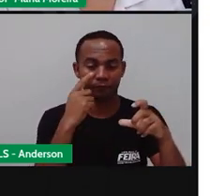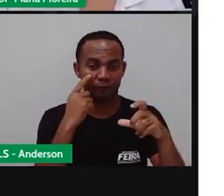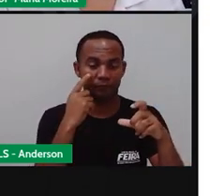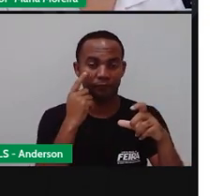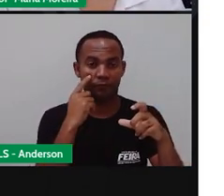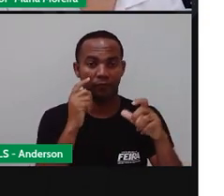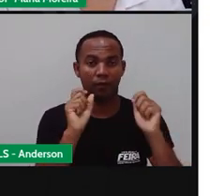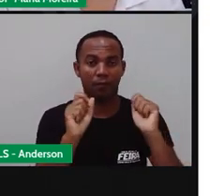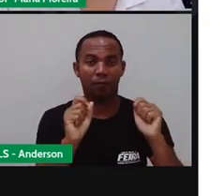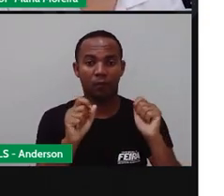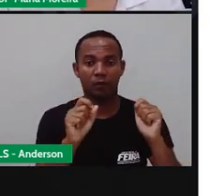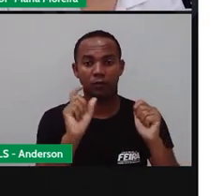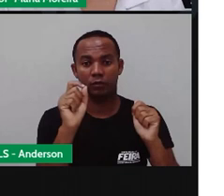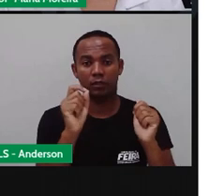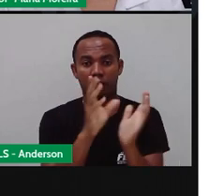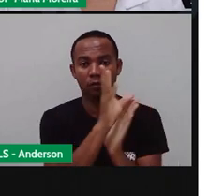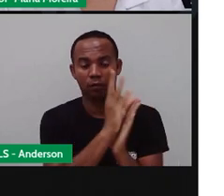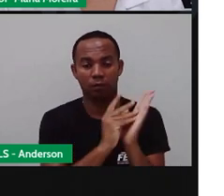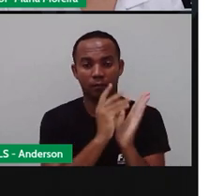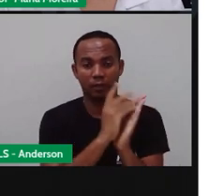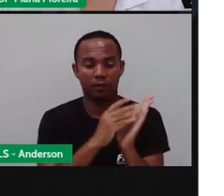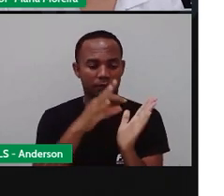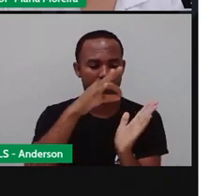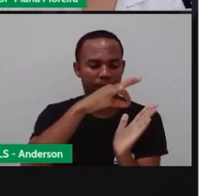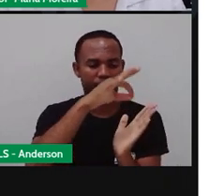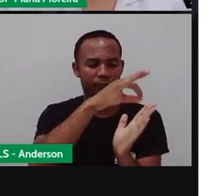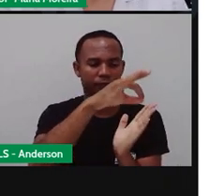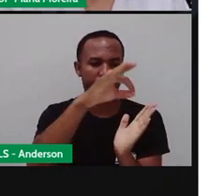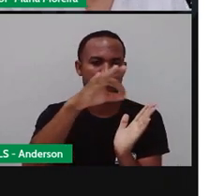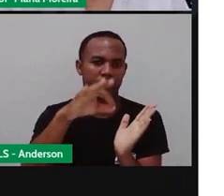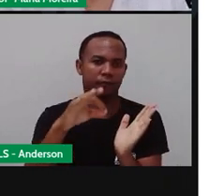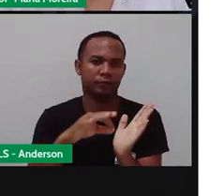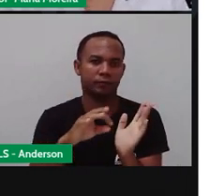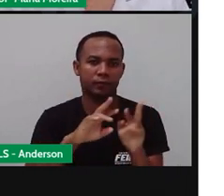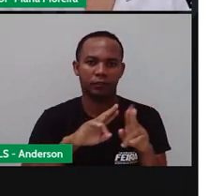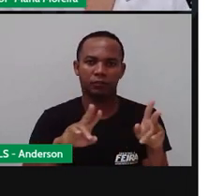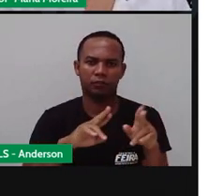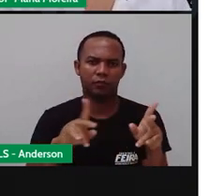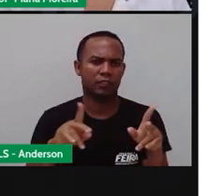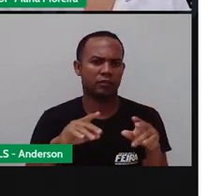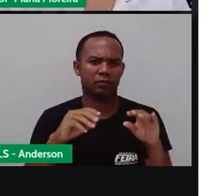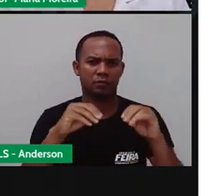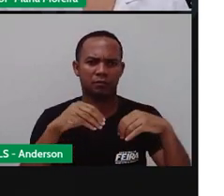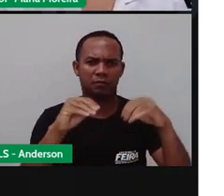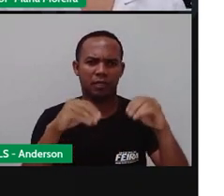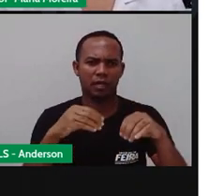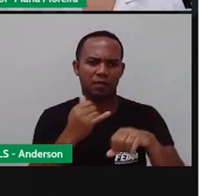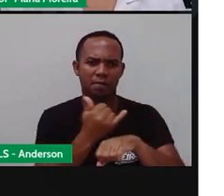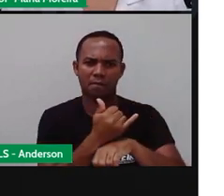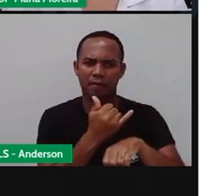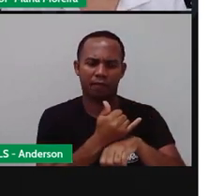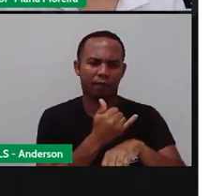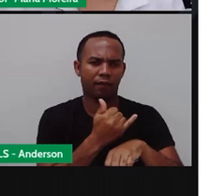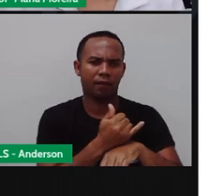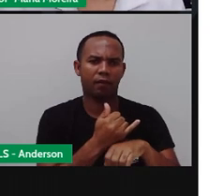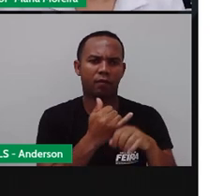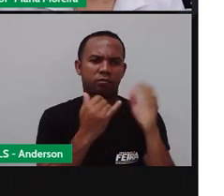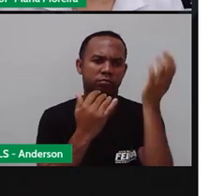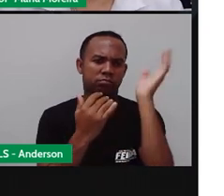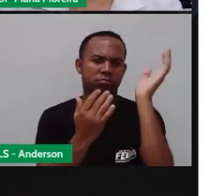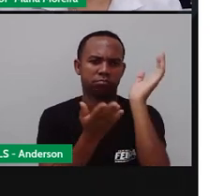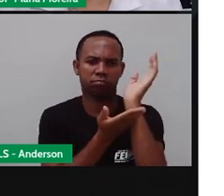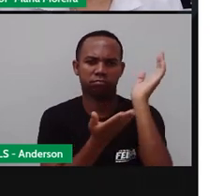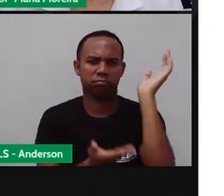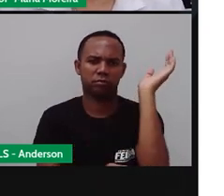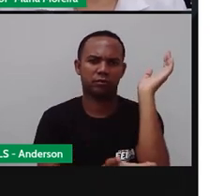feitas com a grande diversidade de materiais. Incluindo o quê? Plásticos, metais, madeiras e